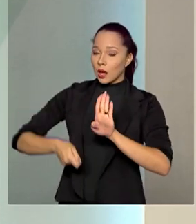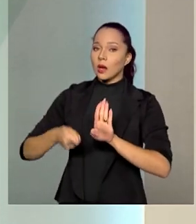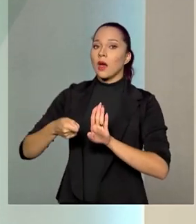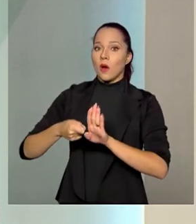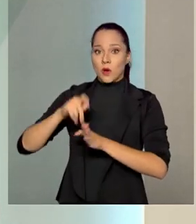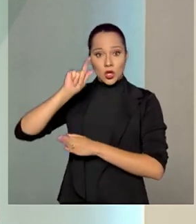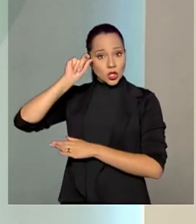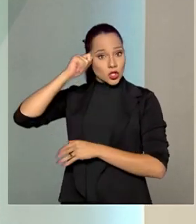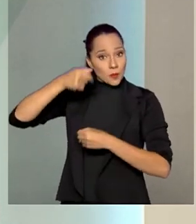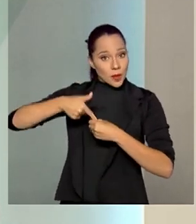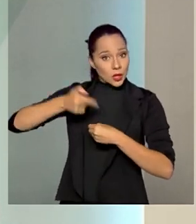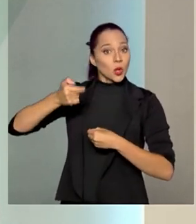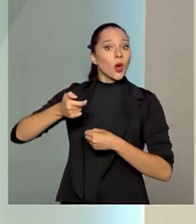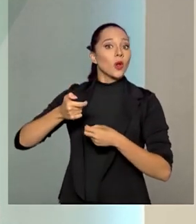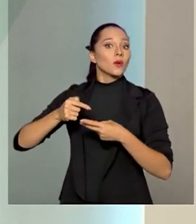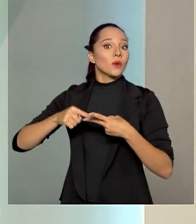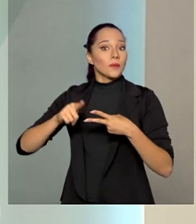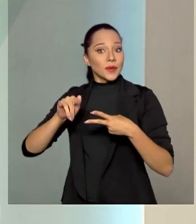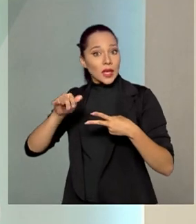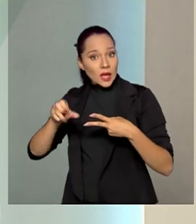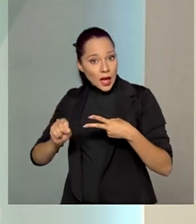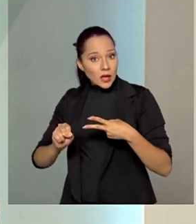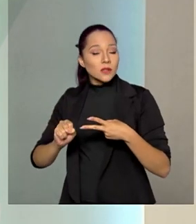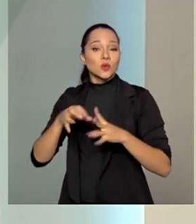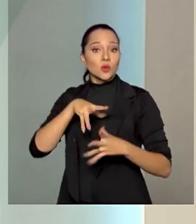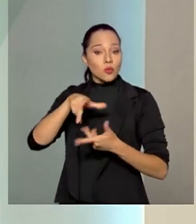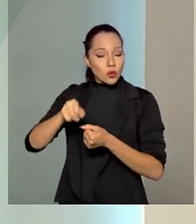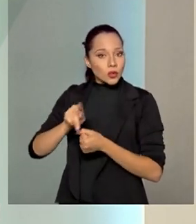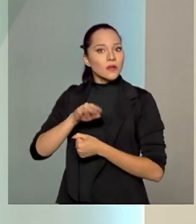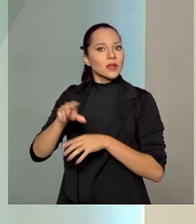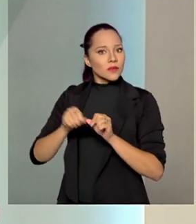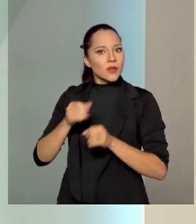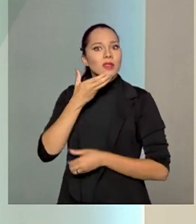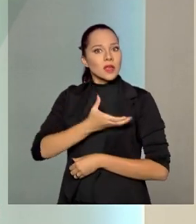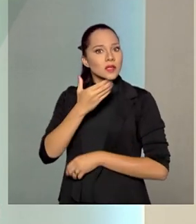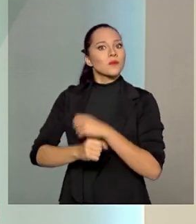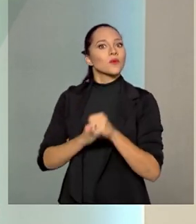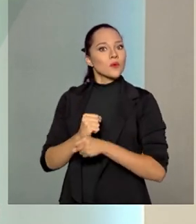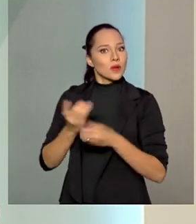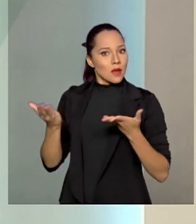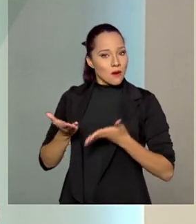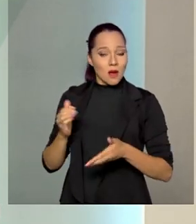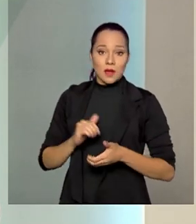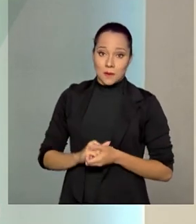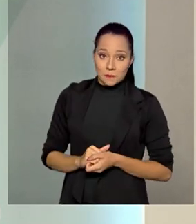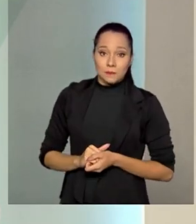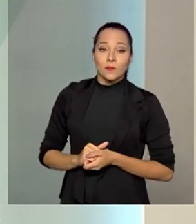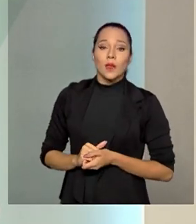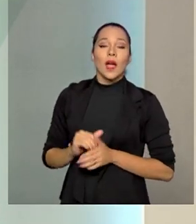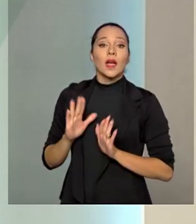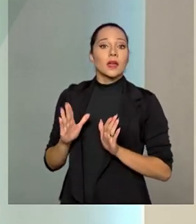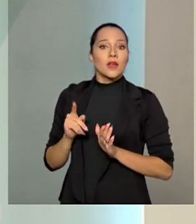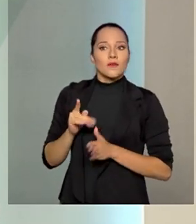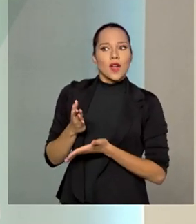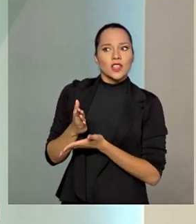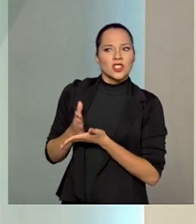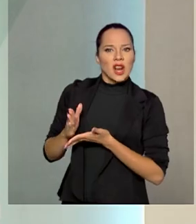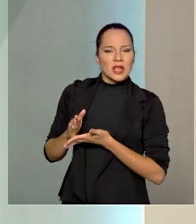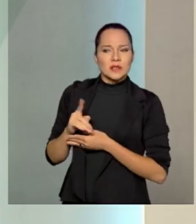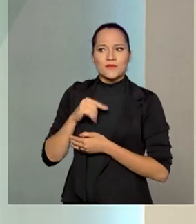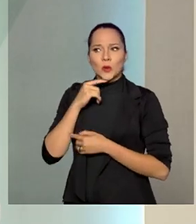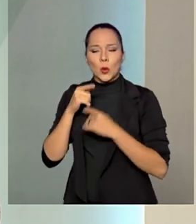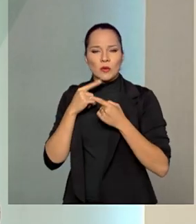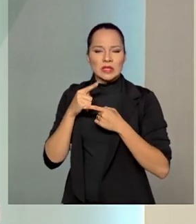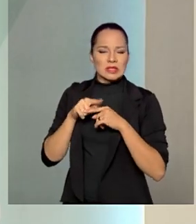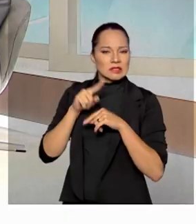gás já realizado no mundo, que vamos realizar em dezembro desse ano. E, com isso, nós vamos eliminar as incertezas,